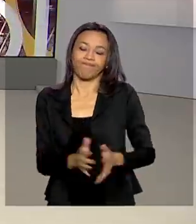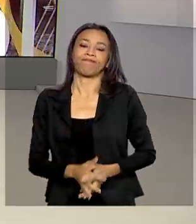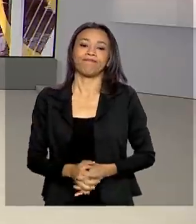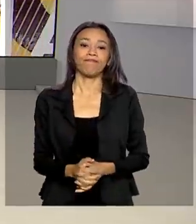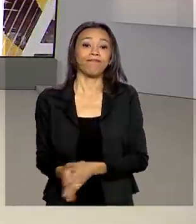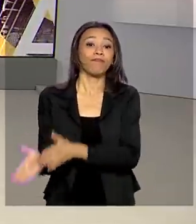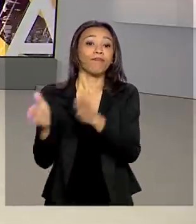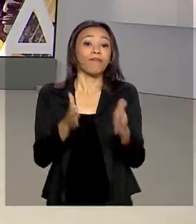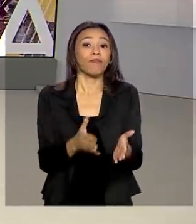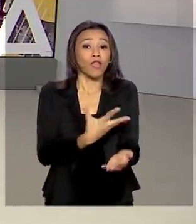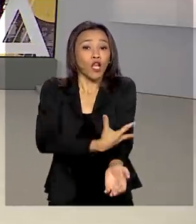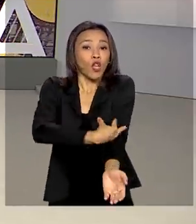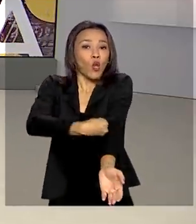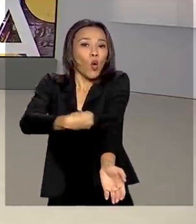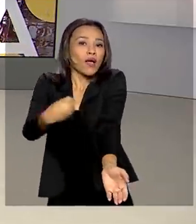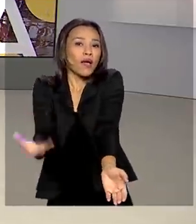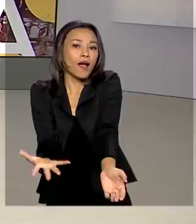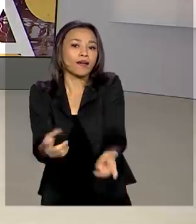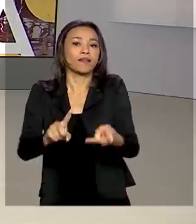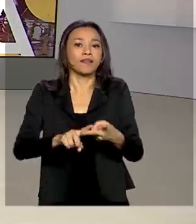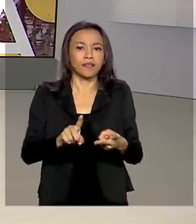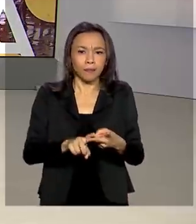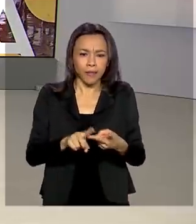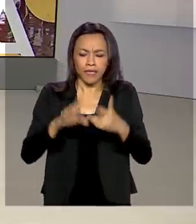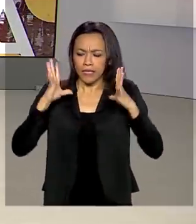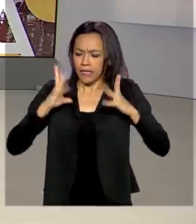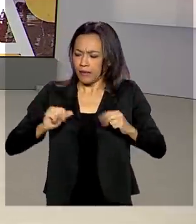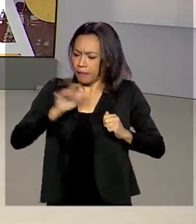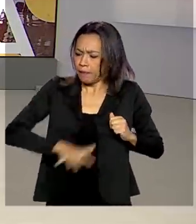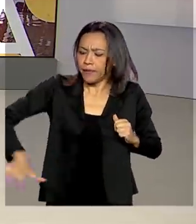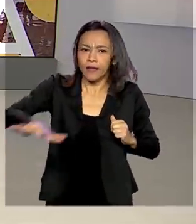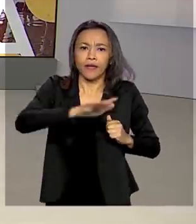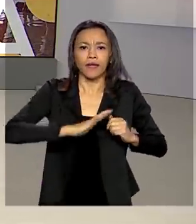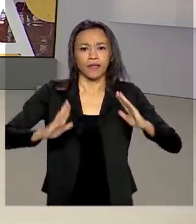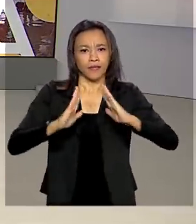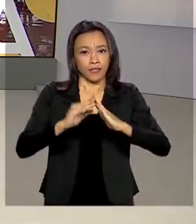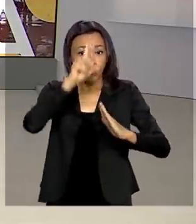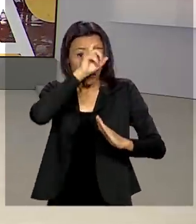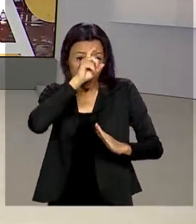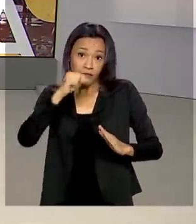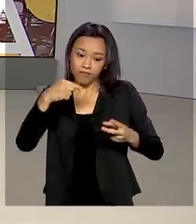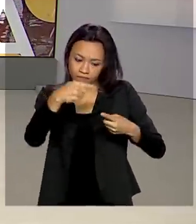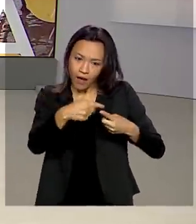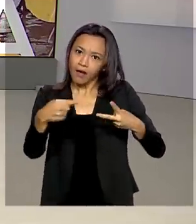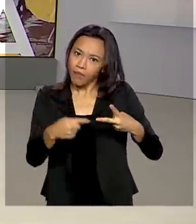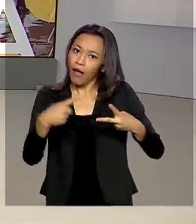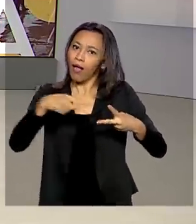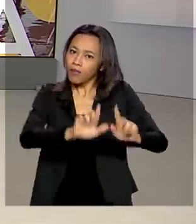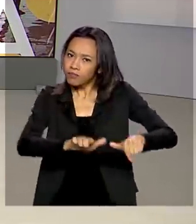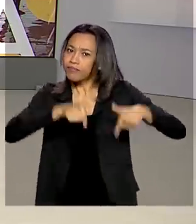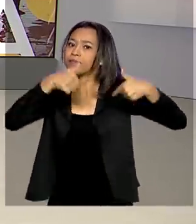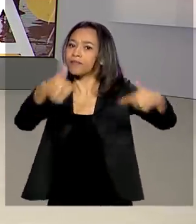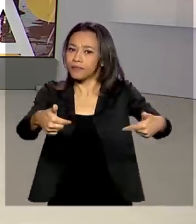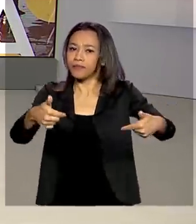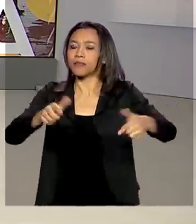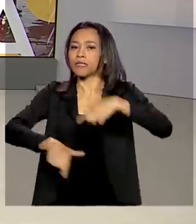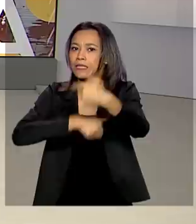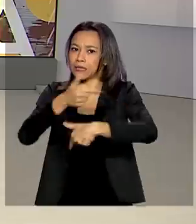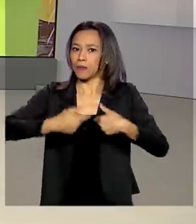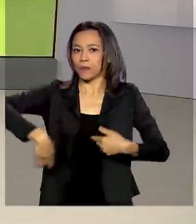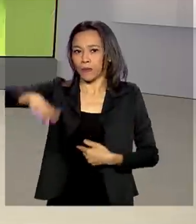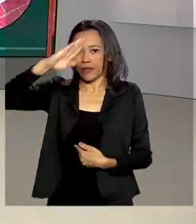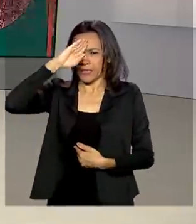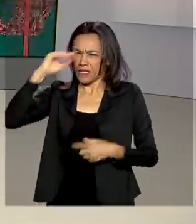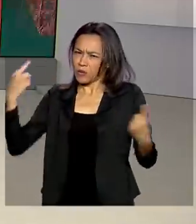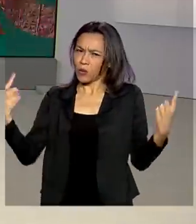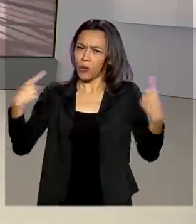Doação de sangue e desinfecção de hospitais públicos. Essas são algumas das ações do Exército no enfrentamento à